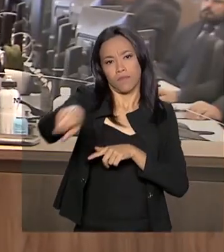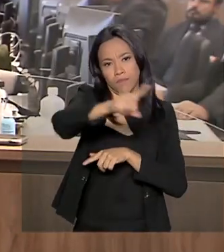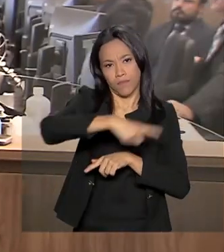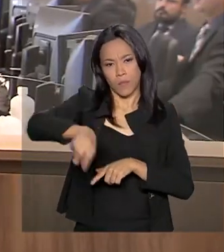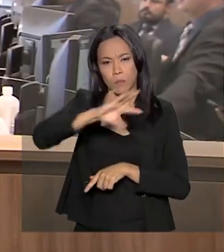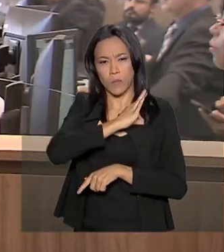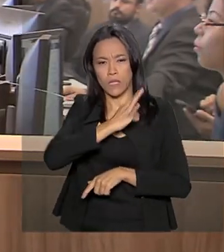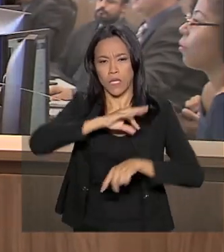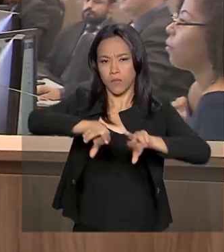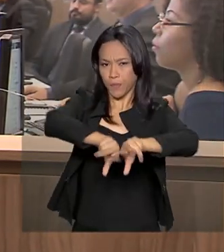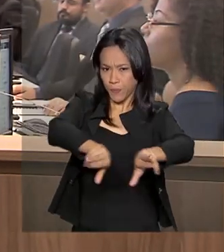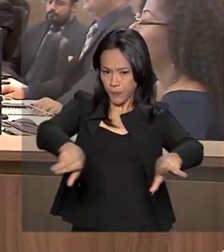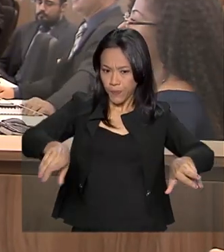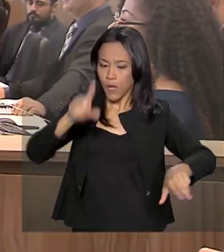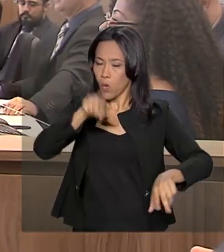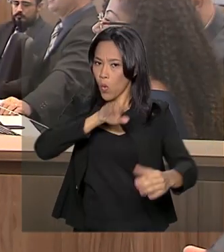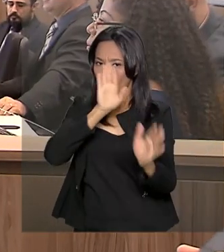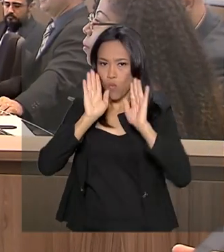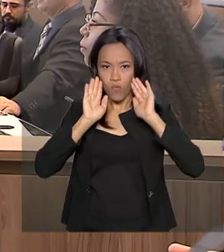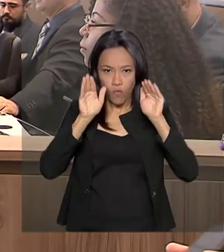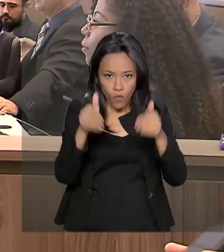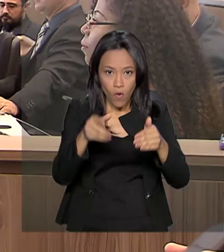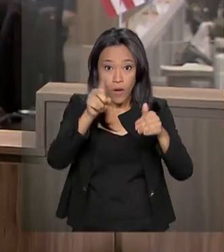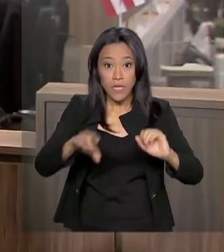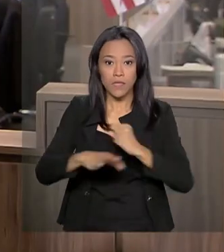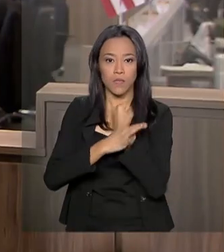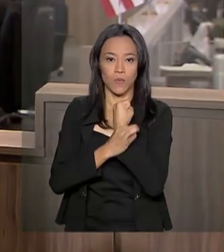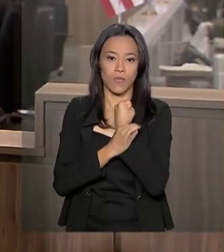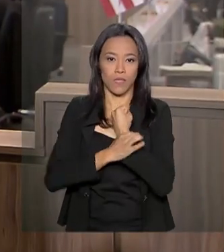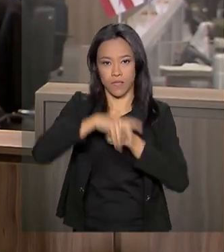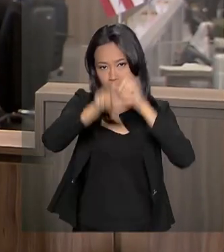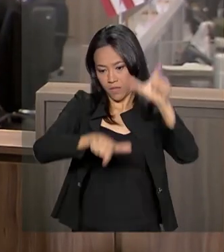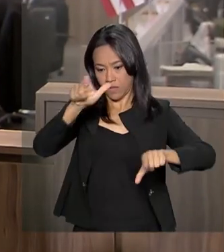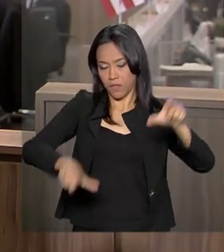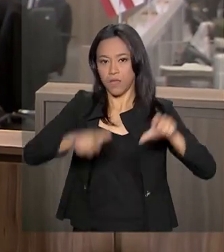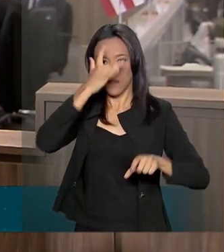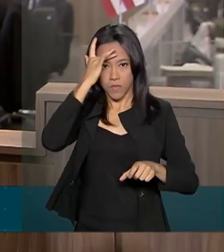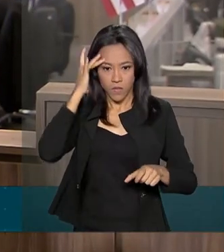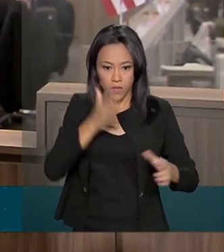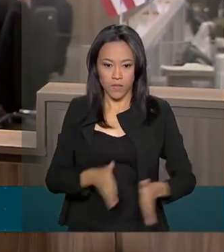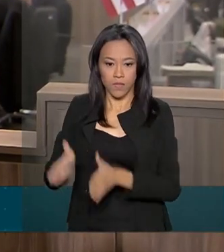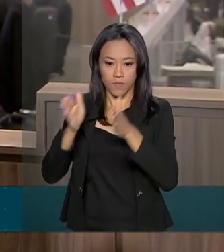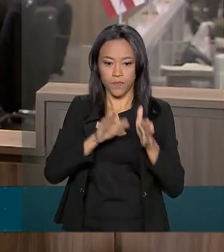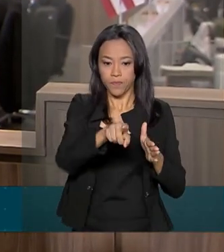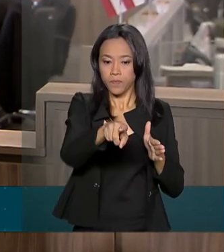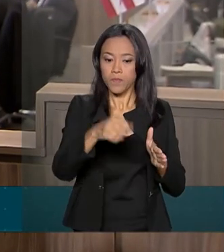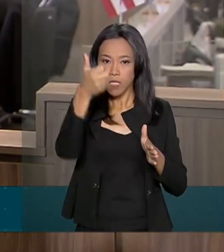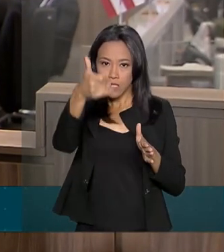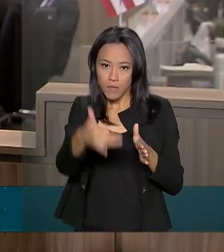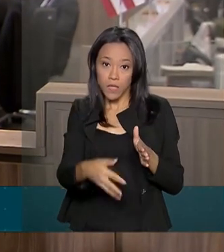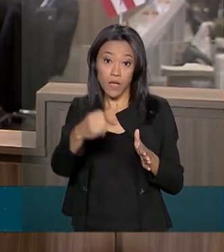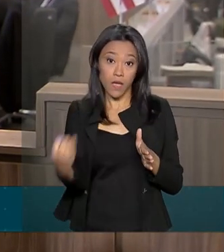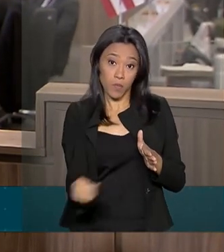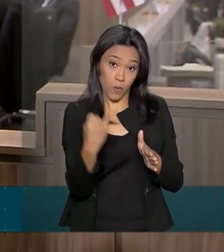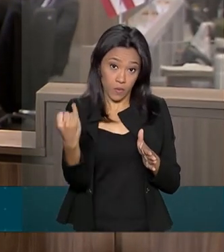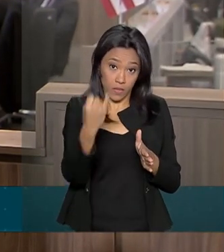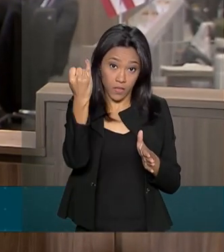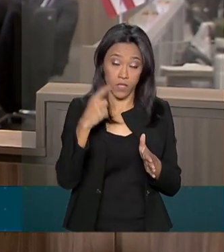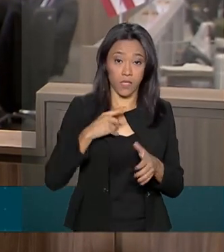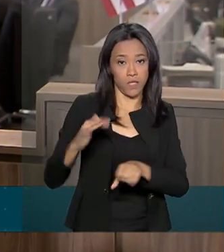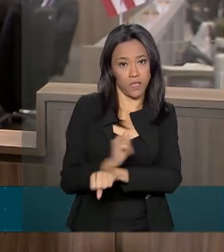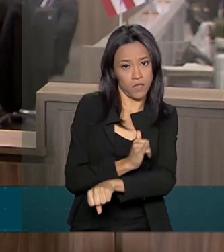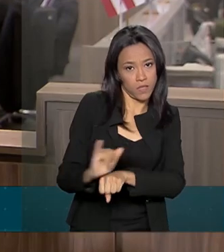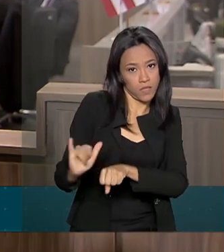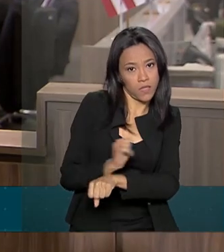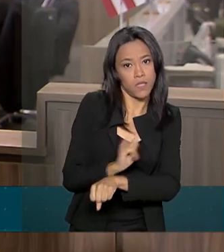O foco é na segurança dos torcedores. É importante realizar procedimentos. E dentro desses procedimentos